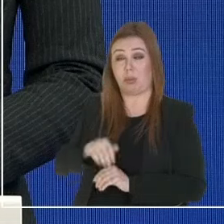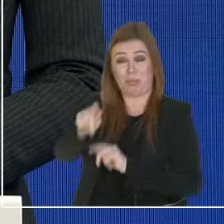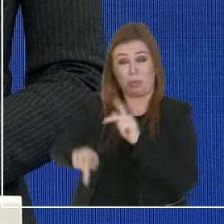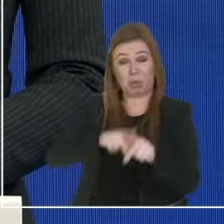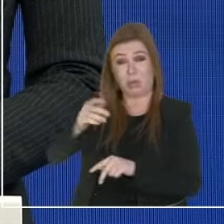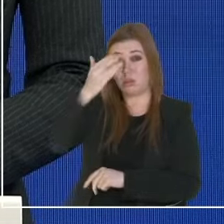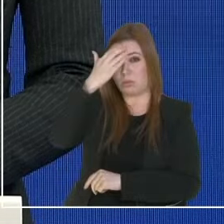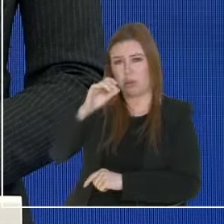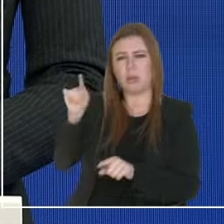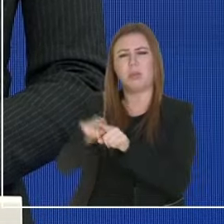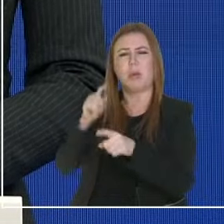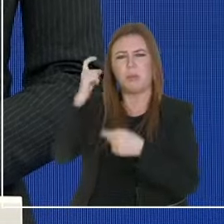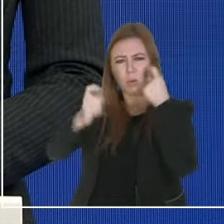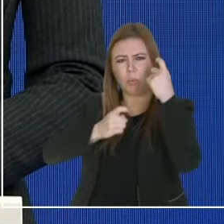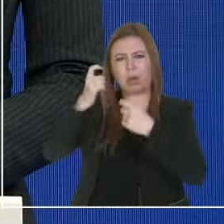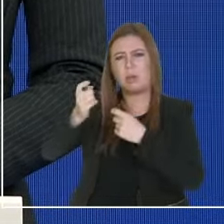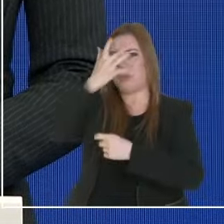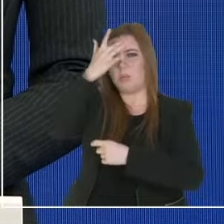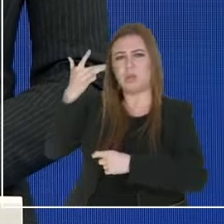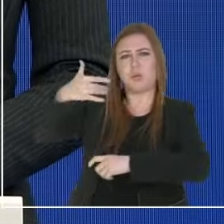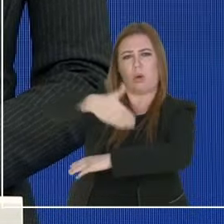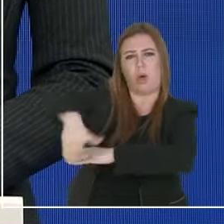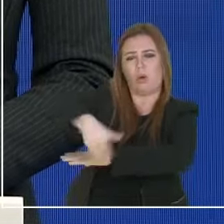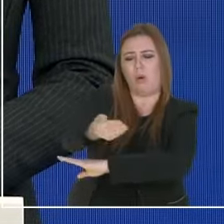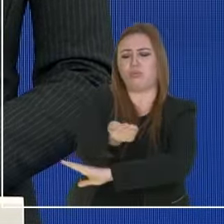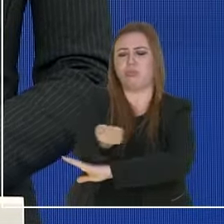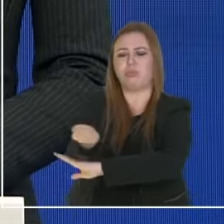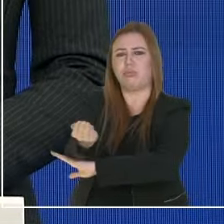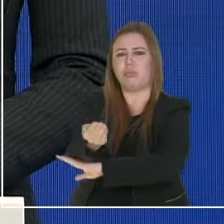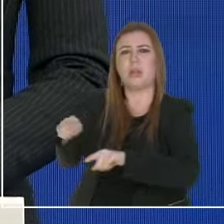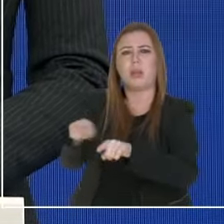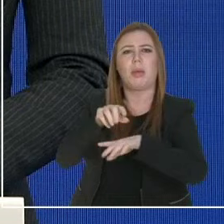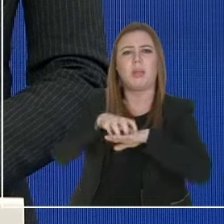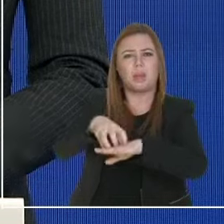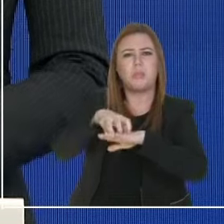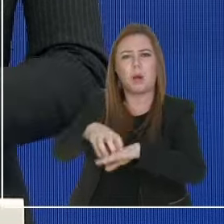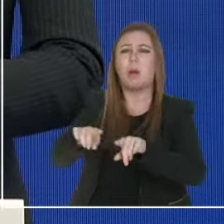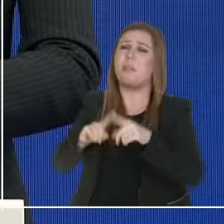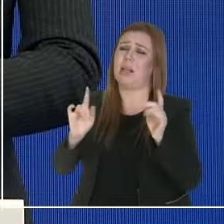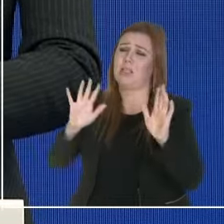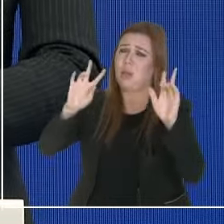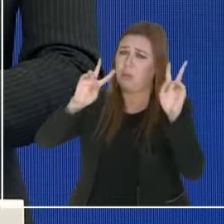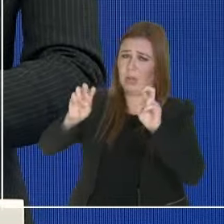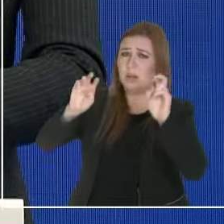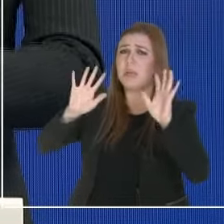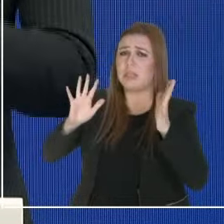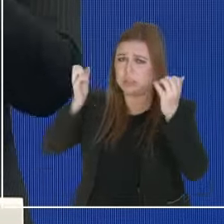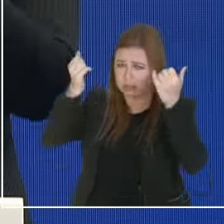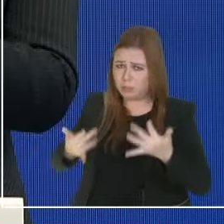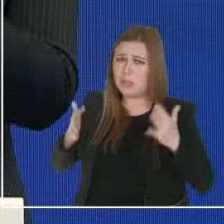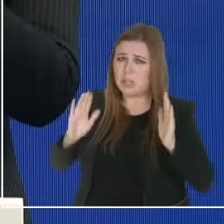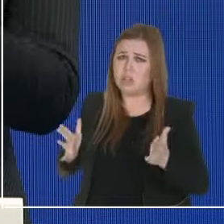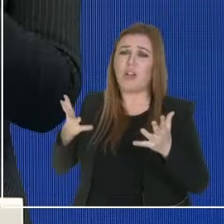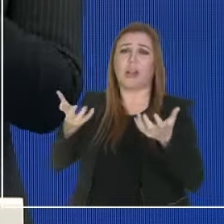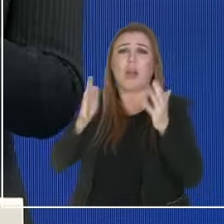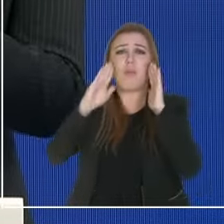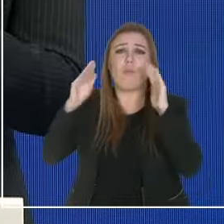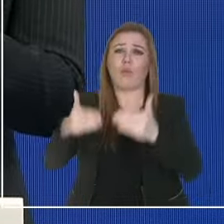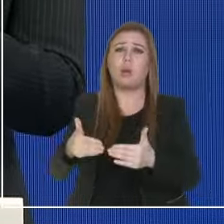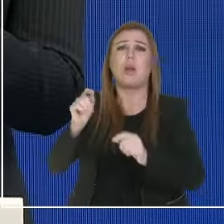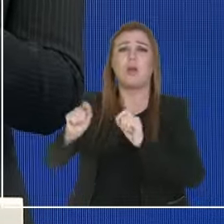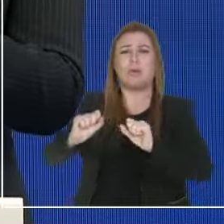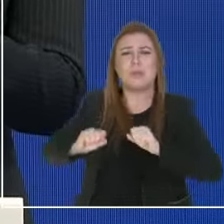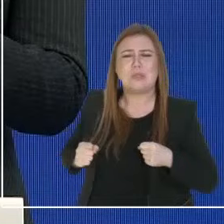se preocupam muito com morador de rua e mobilidade urbana, mas como eu já falei sobre esses assuntos antes, a gente queria focar nisso. Todo o nosso